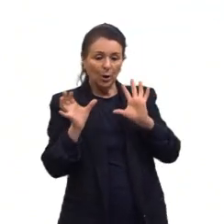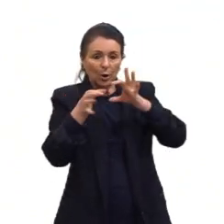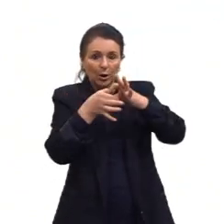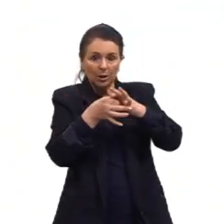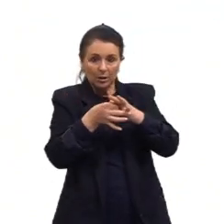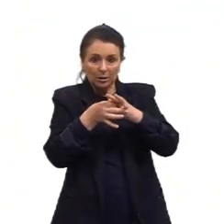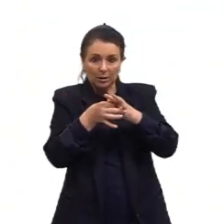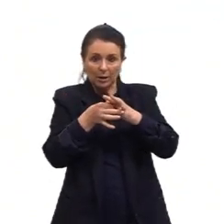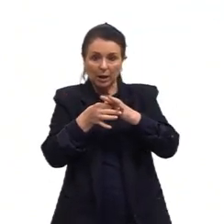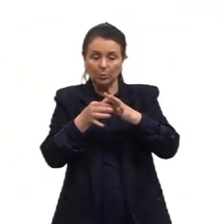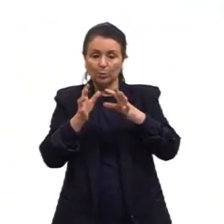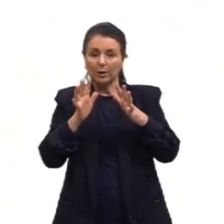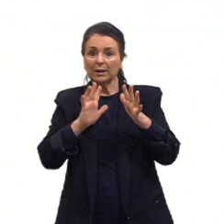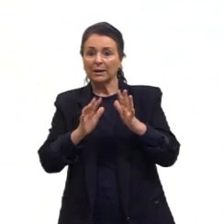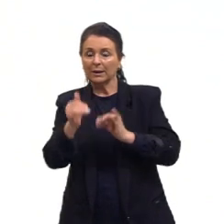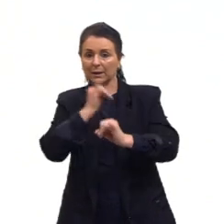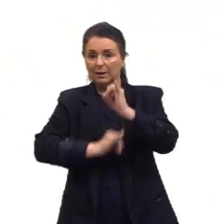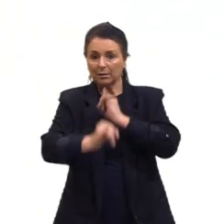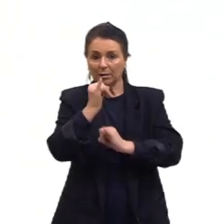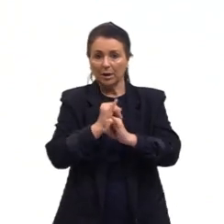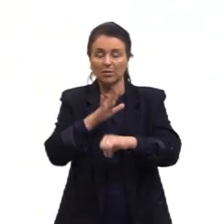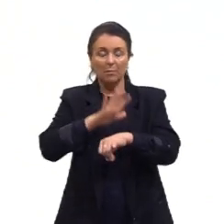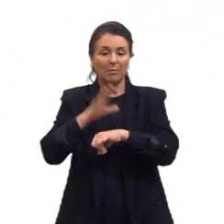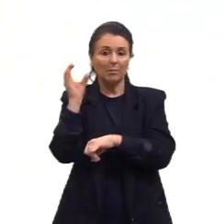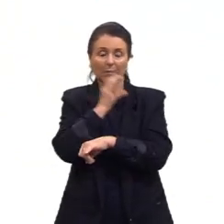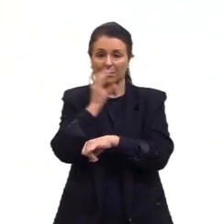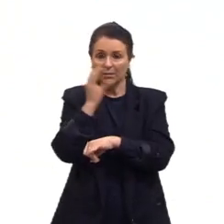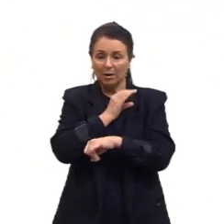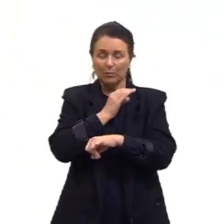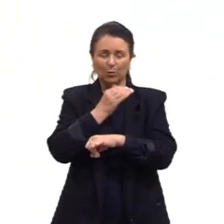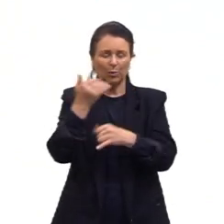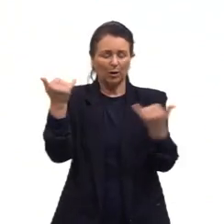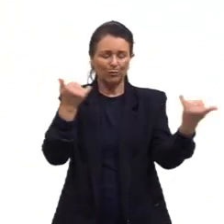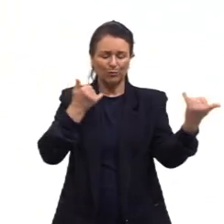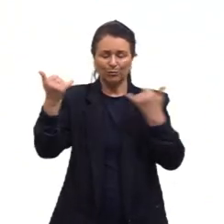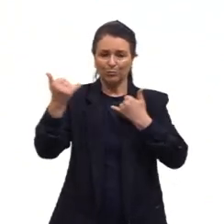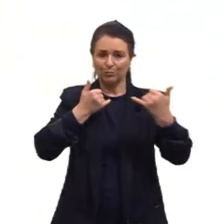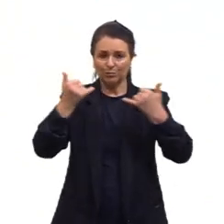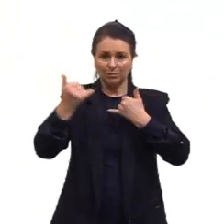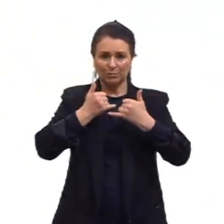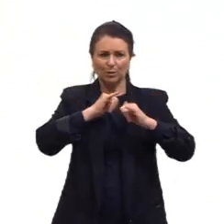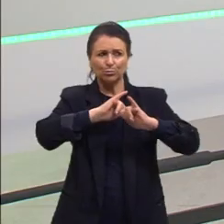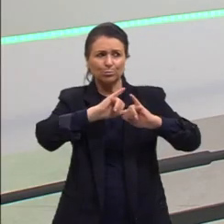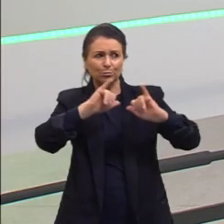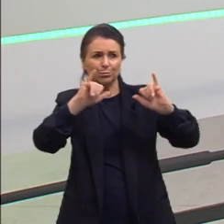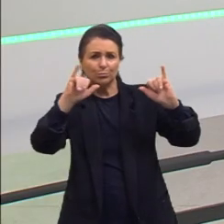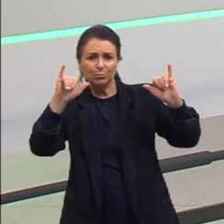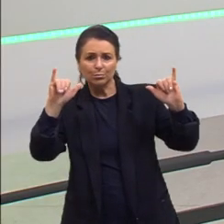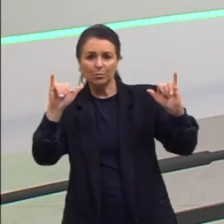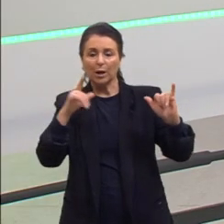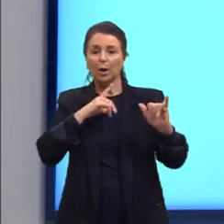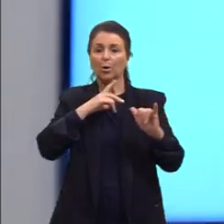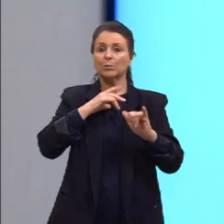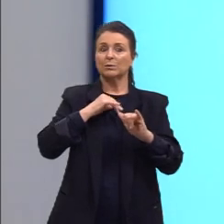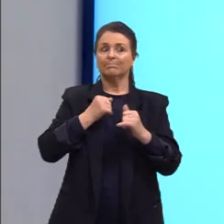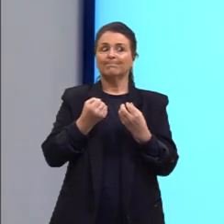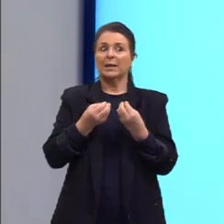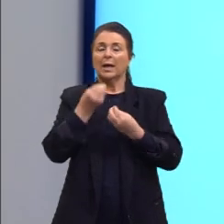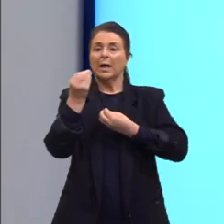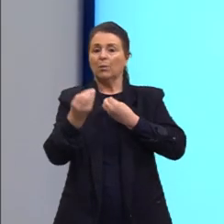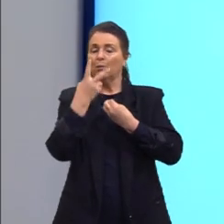tenha acesso de maneira muito rápida a todas as informações. Então, é como se a informação